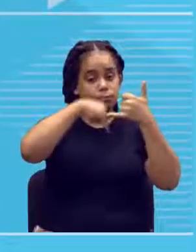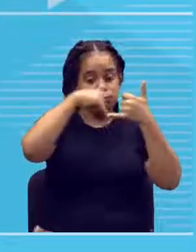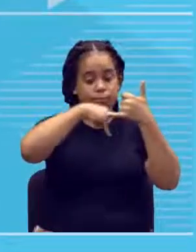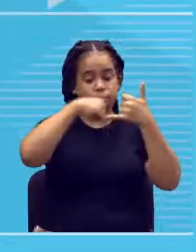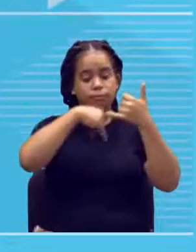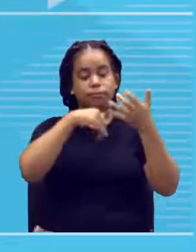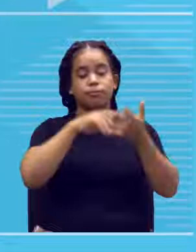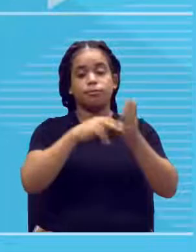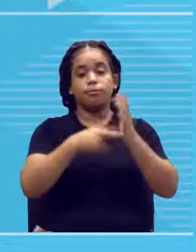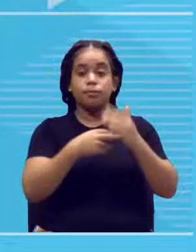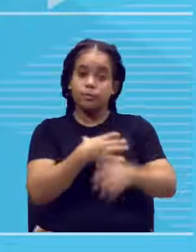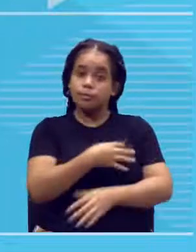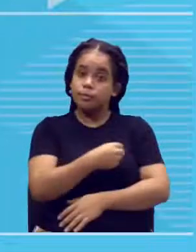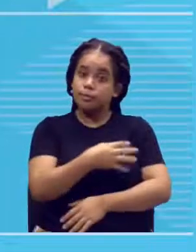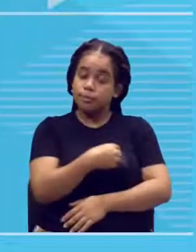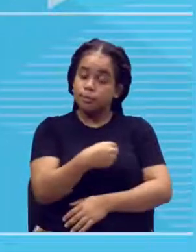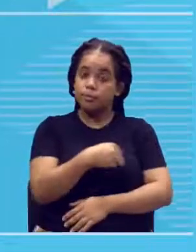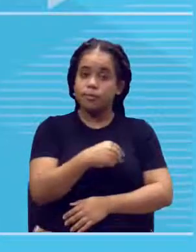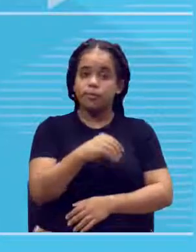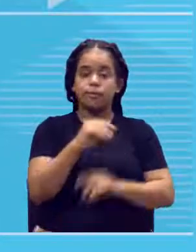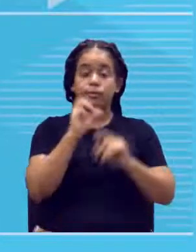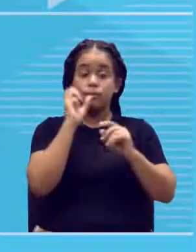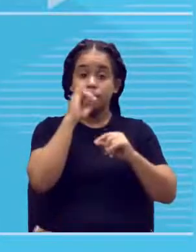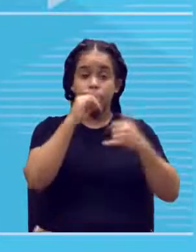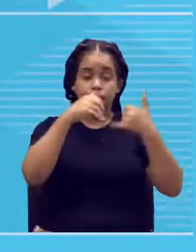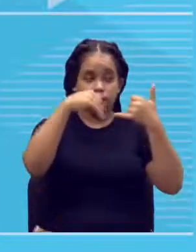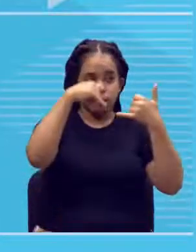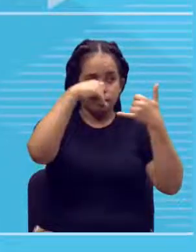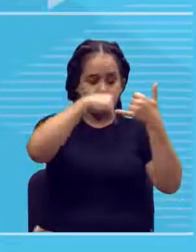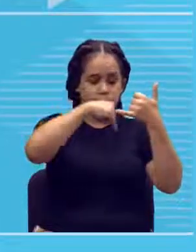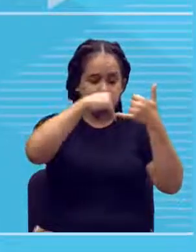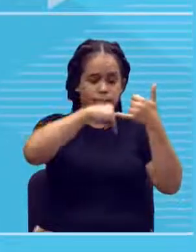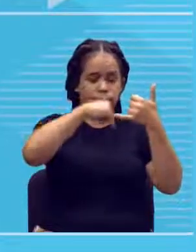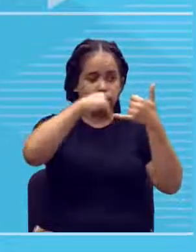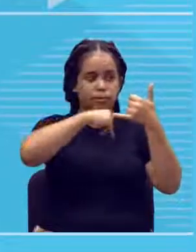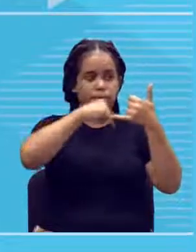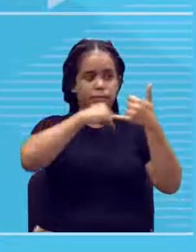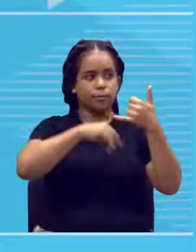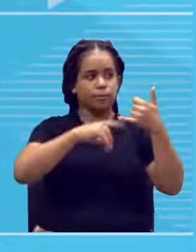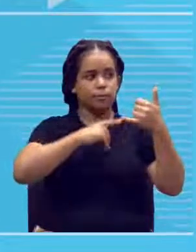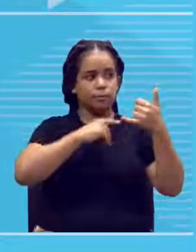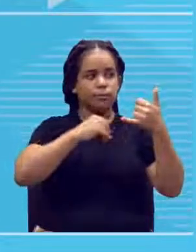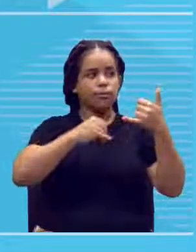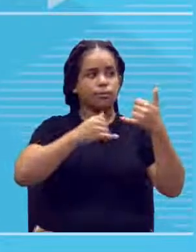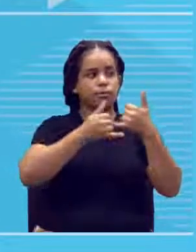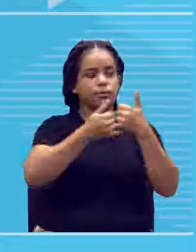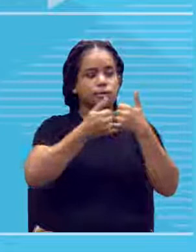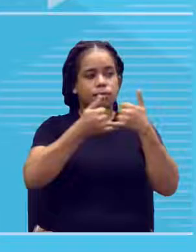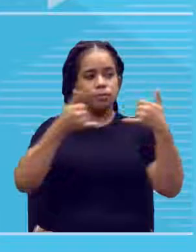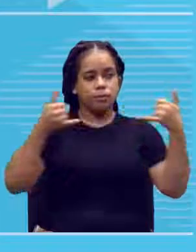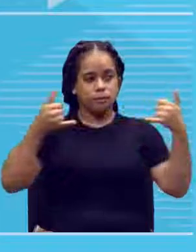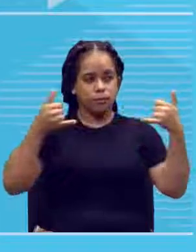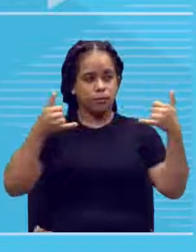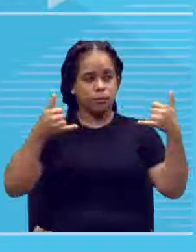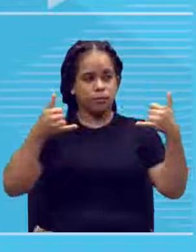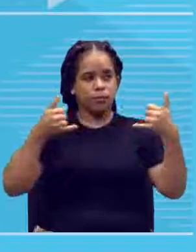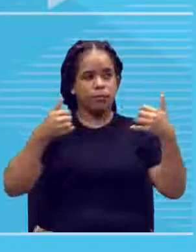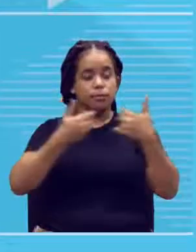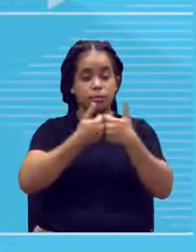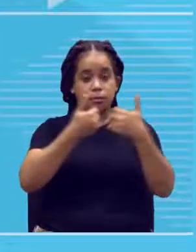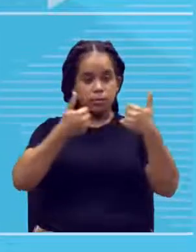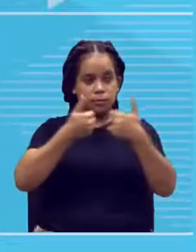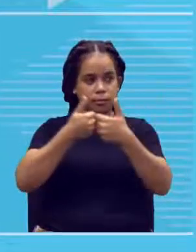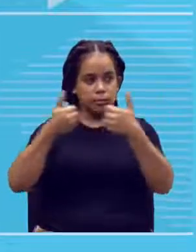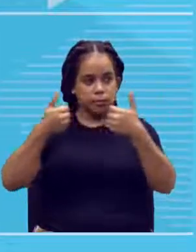descendentes. Se dessa linha sai uma linha horizontal, separando grupos,